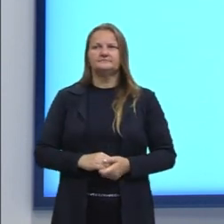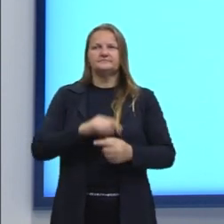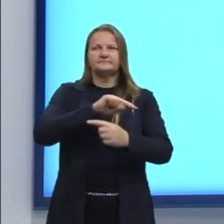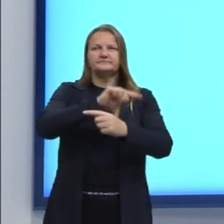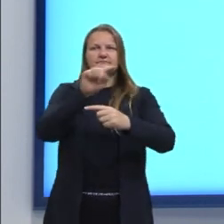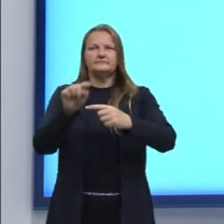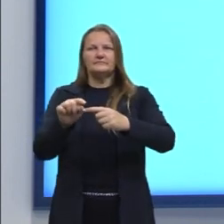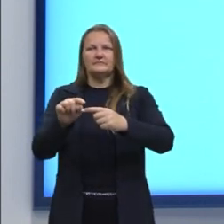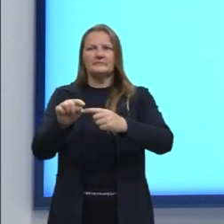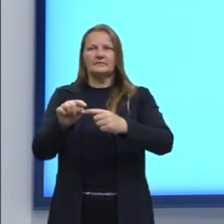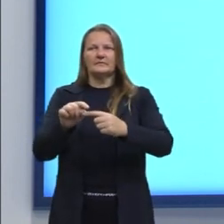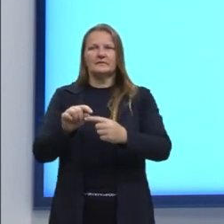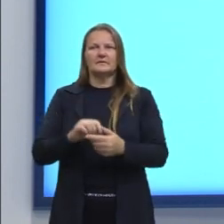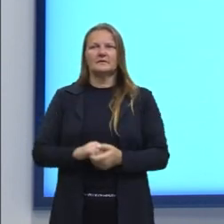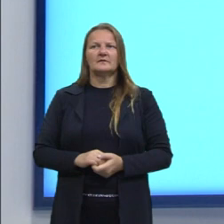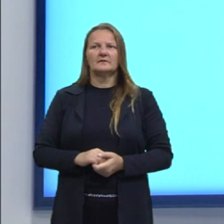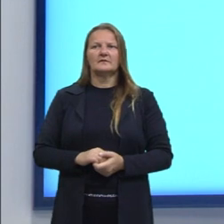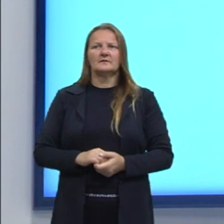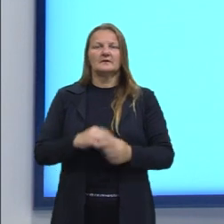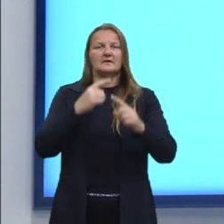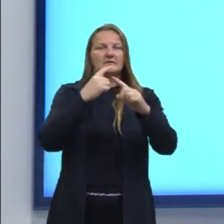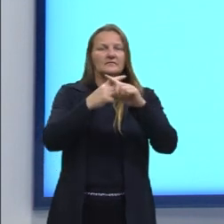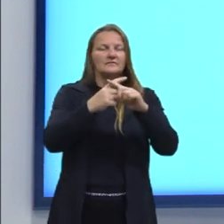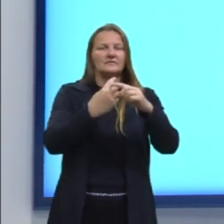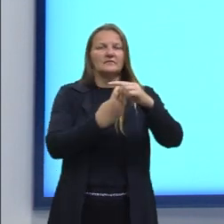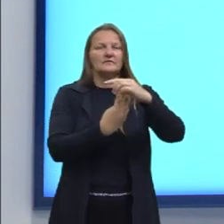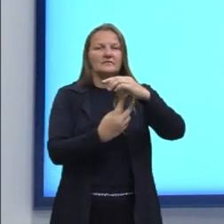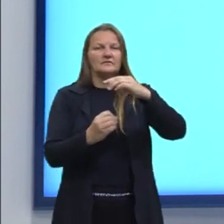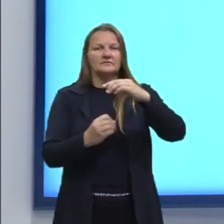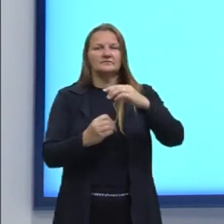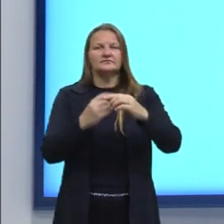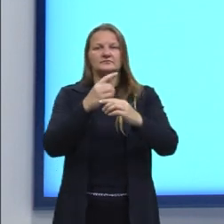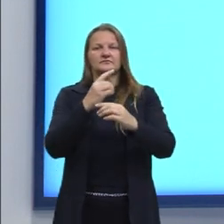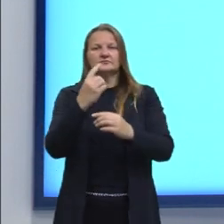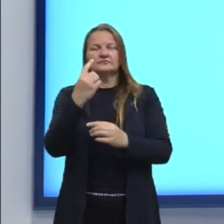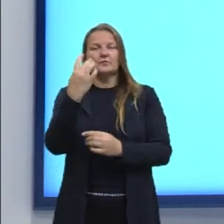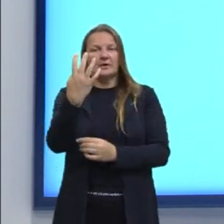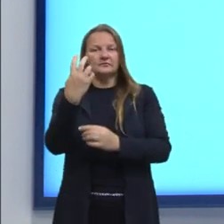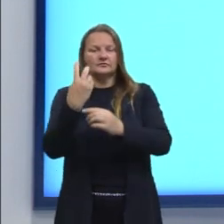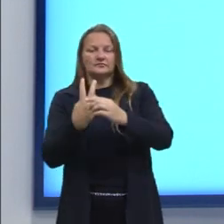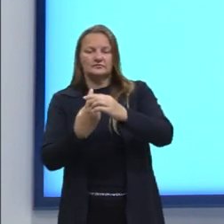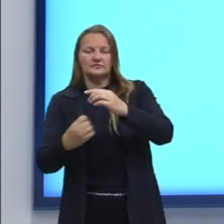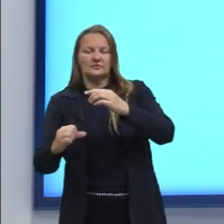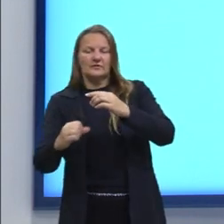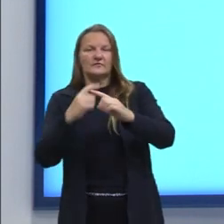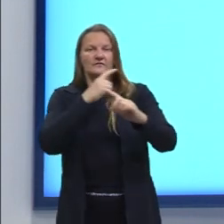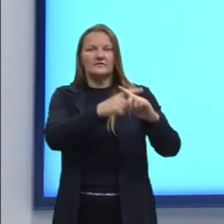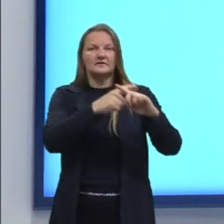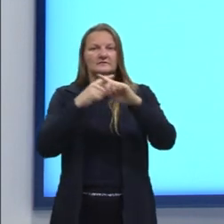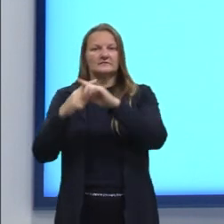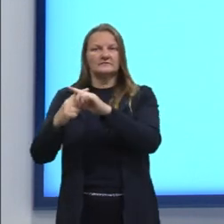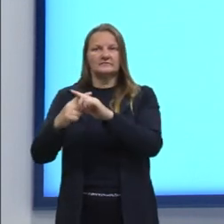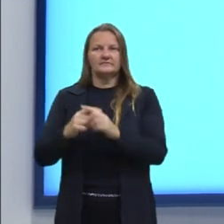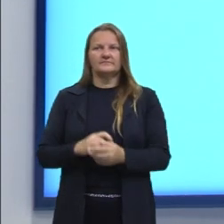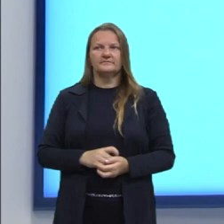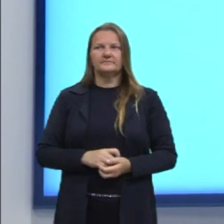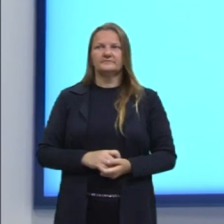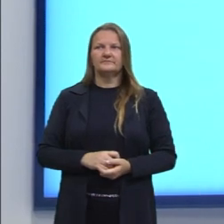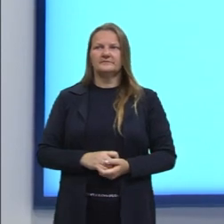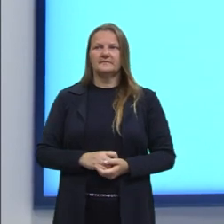5 sobre 20 vezes 4 sobre 19. Aqui, gente, eu destaco de novo para vocês.